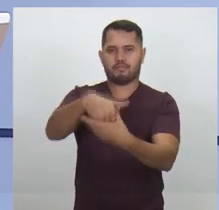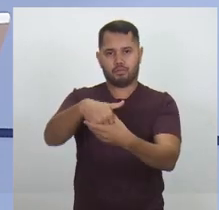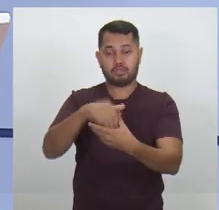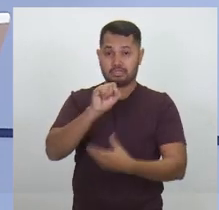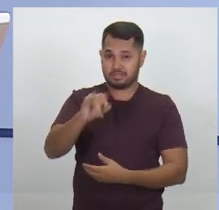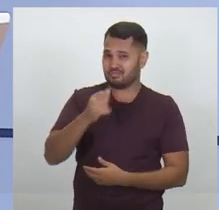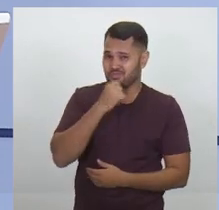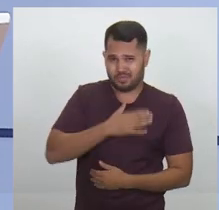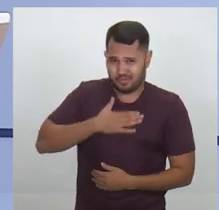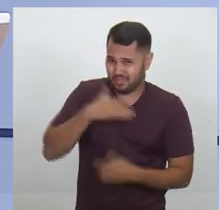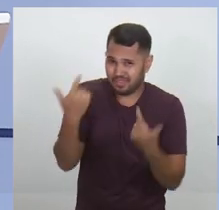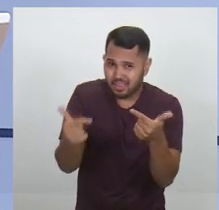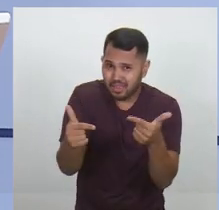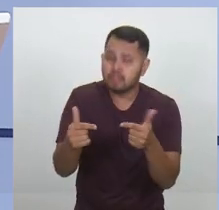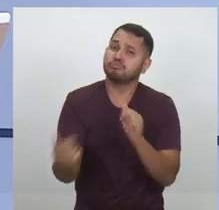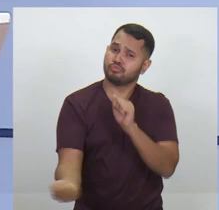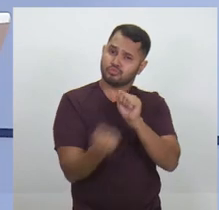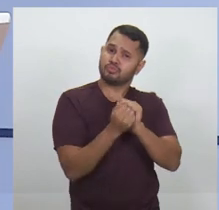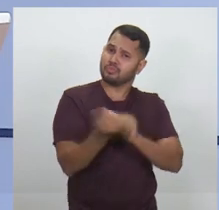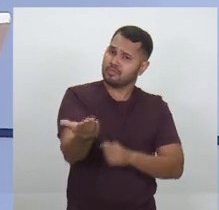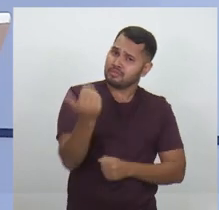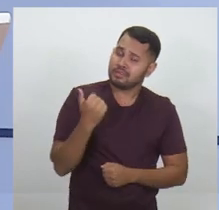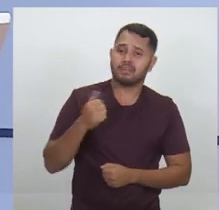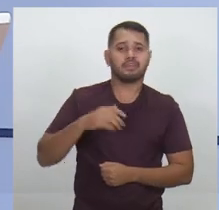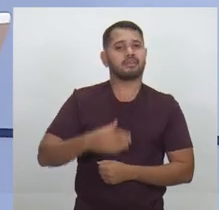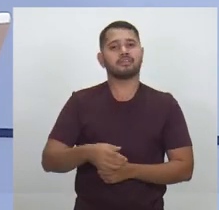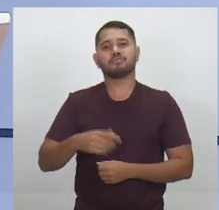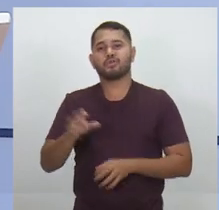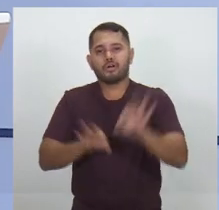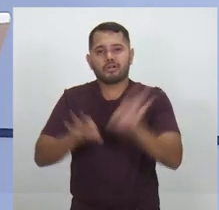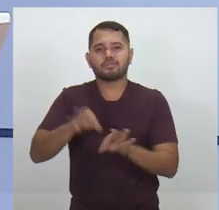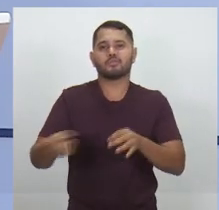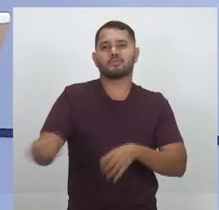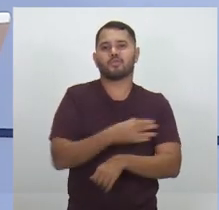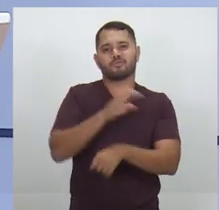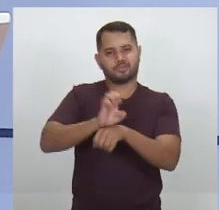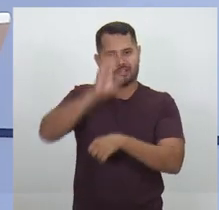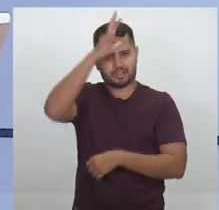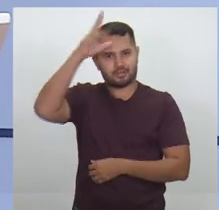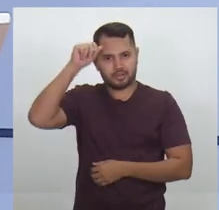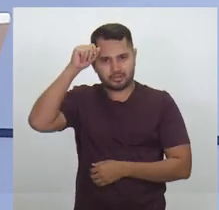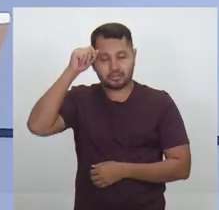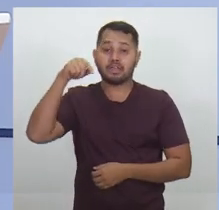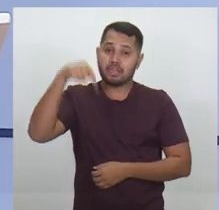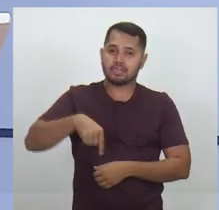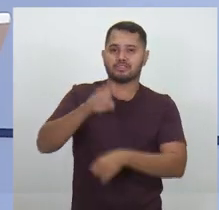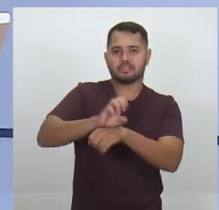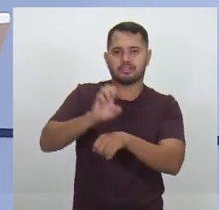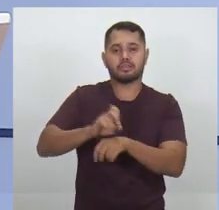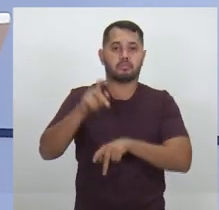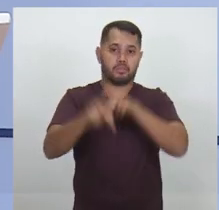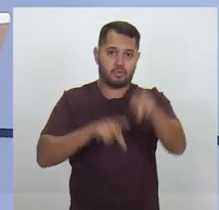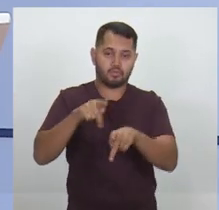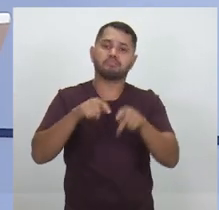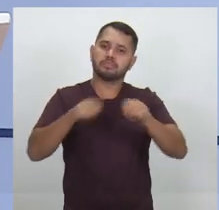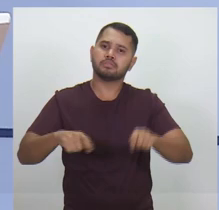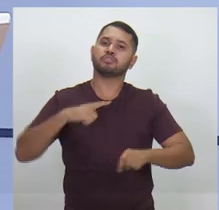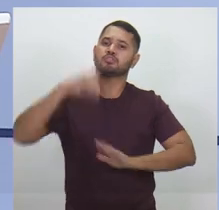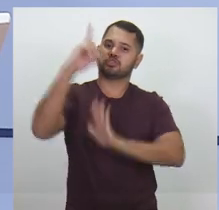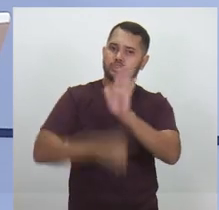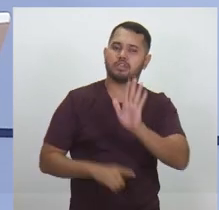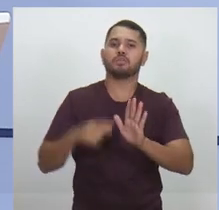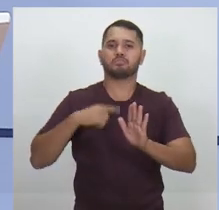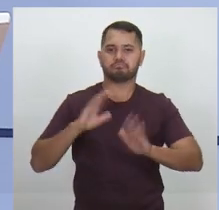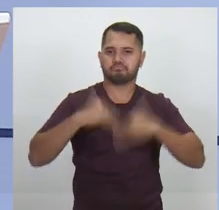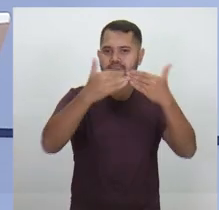Se você não está satisfeito, junte-se a nós. Vamos juntos construir esse novo Estado do Amazonas. Um Estado onde a população tenha o direito